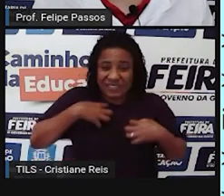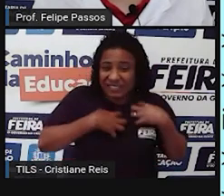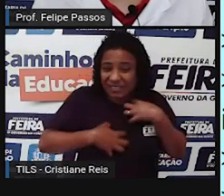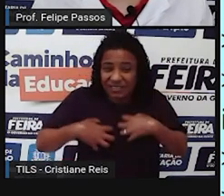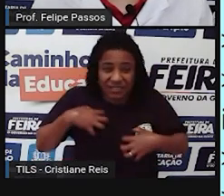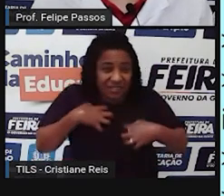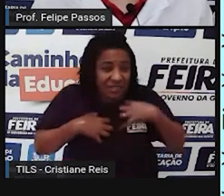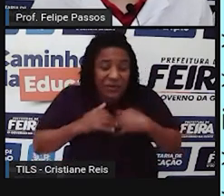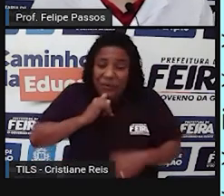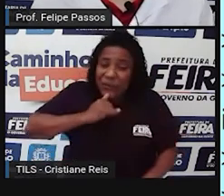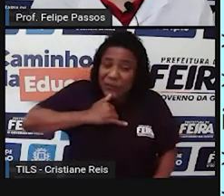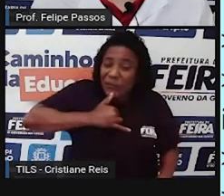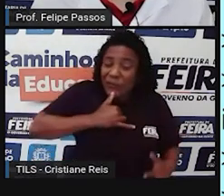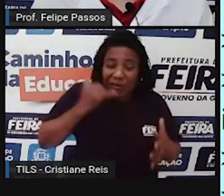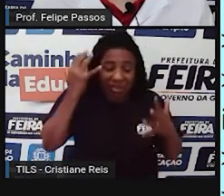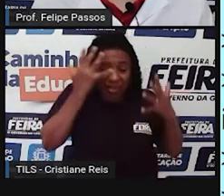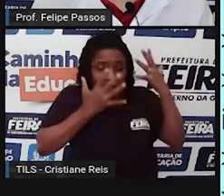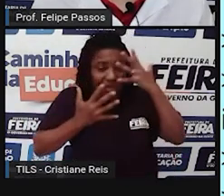tristeza, né?